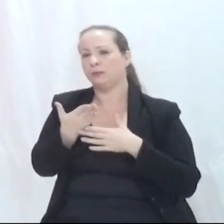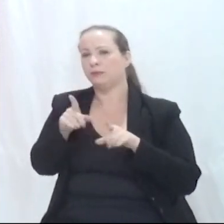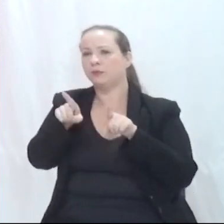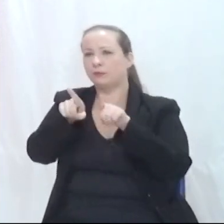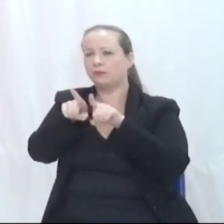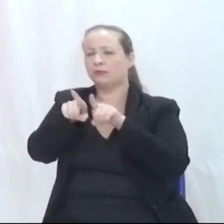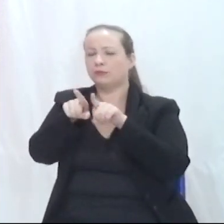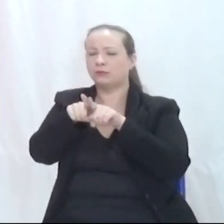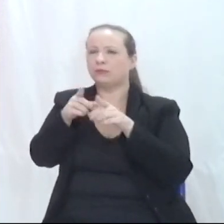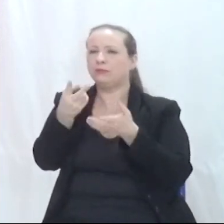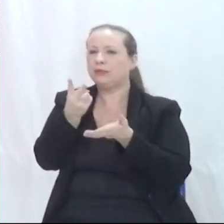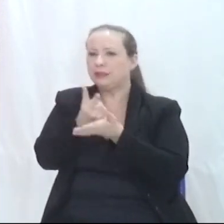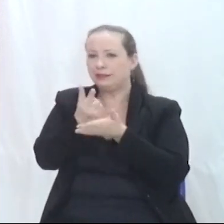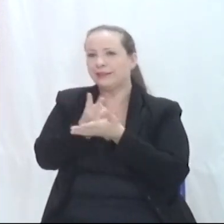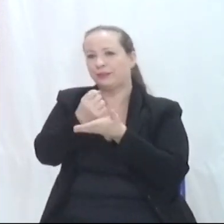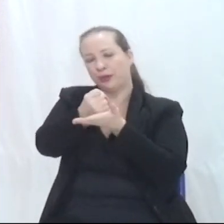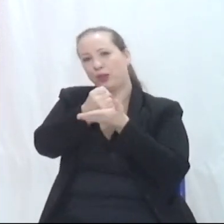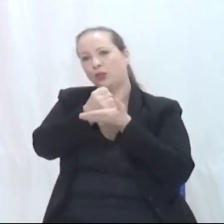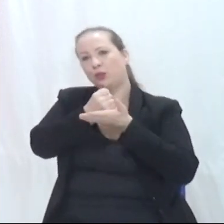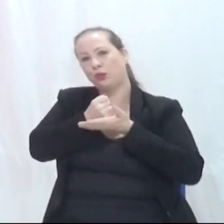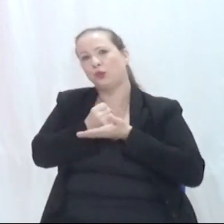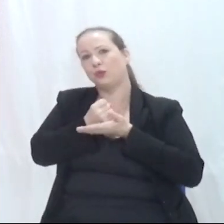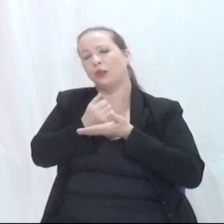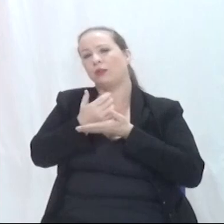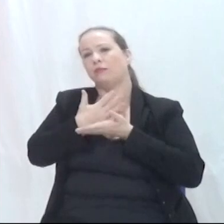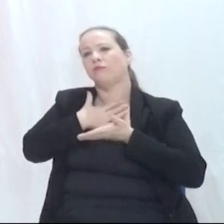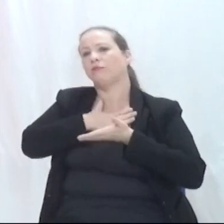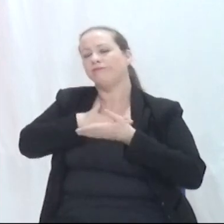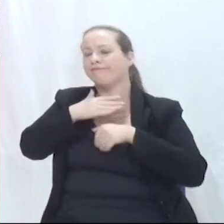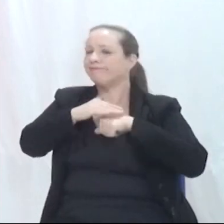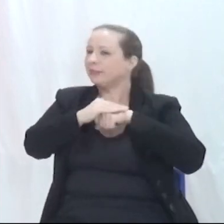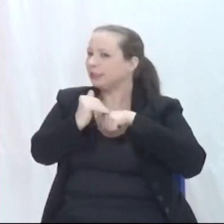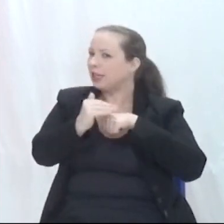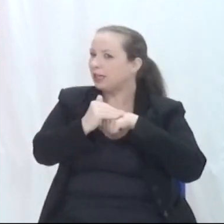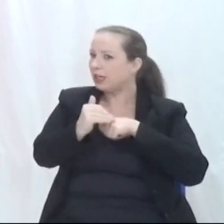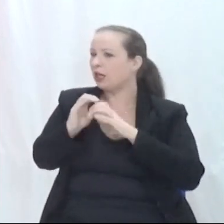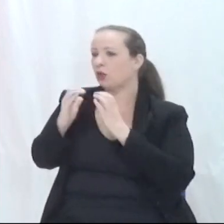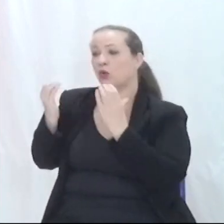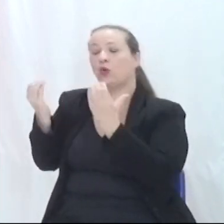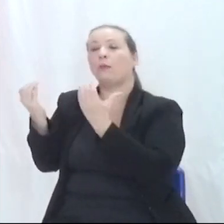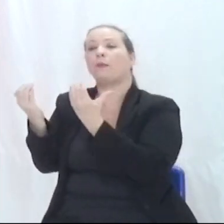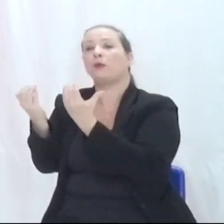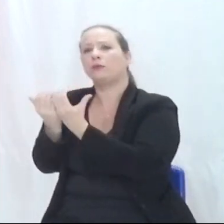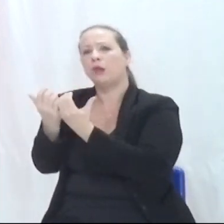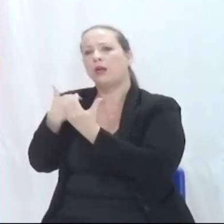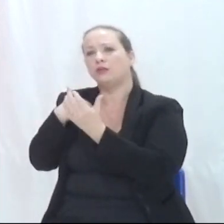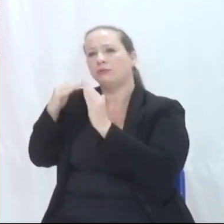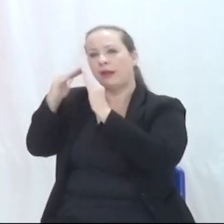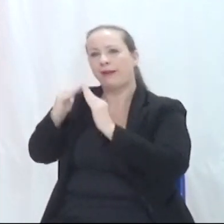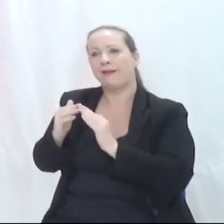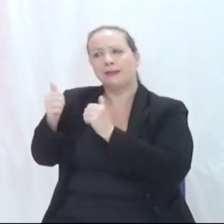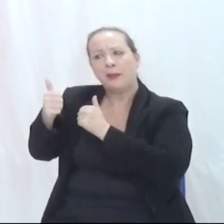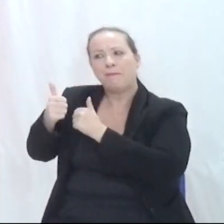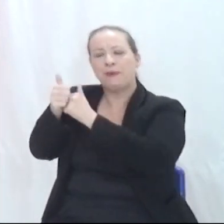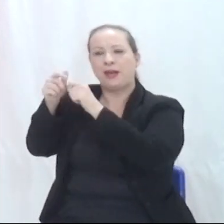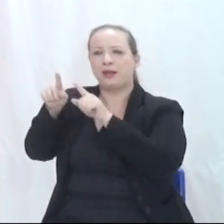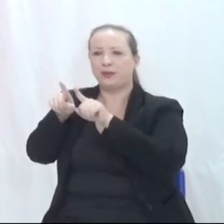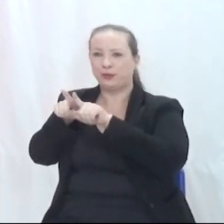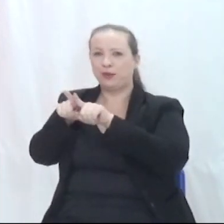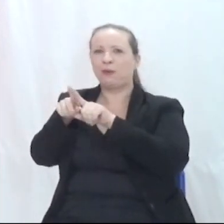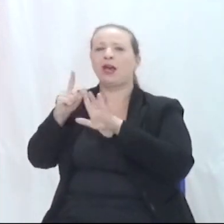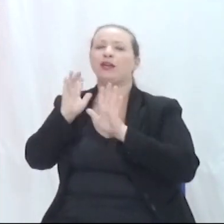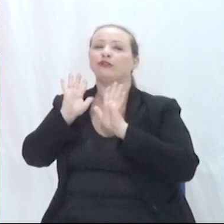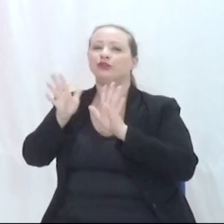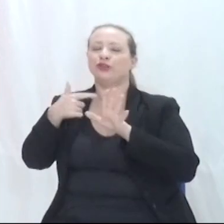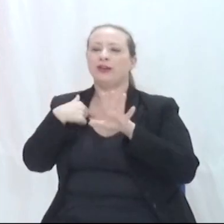Estão sempre disponíveis aqui. Então, gente também tem um carinho especial por essa comunidade, porque moro aqui perto, e a gente já dei aula